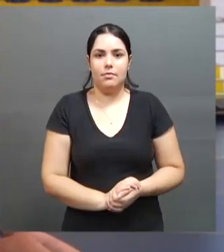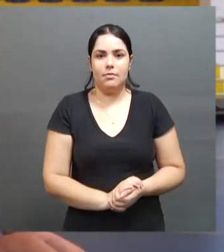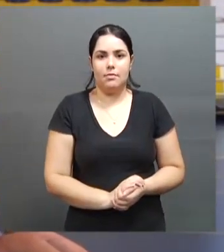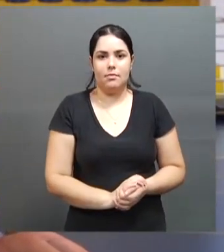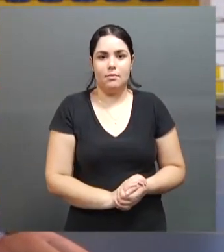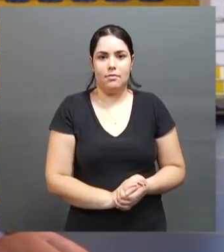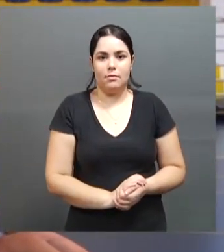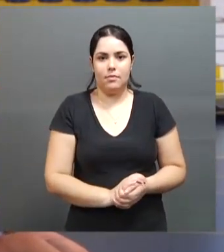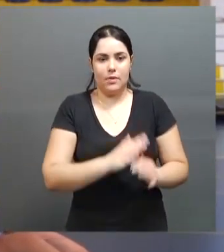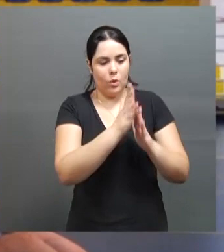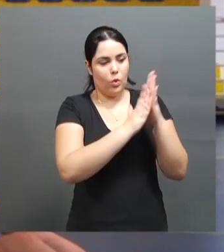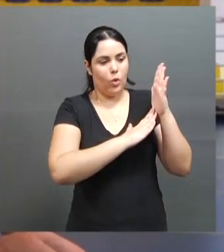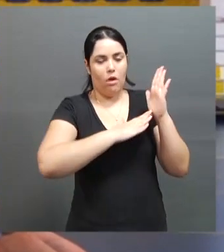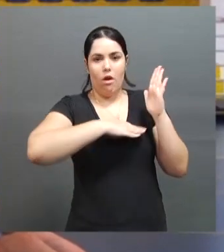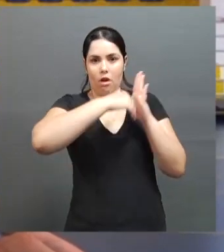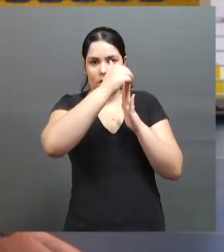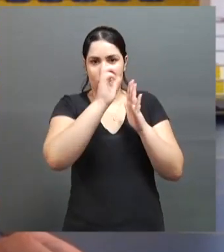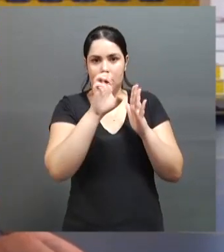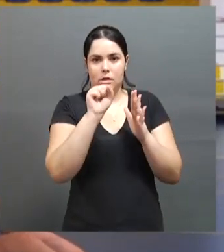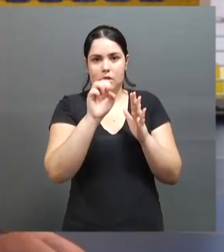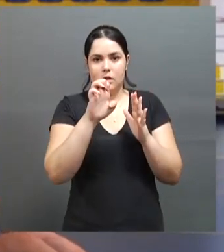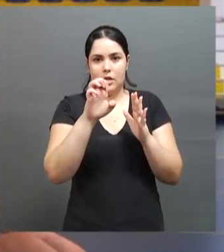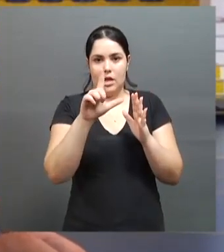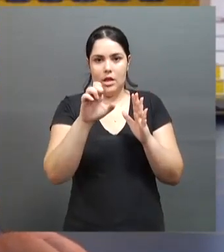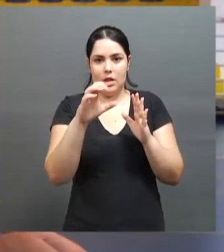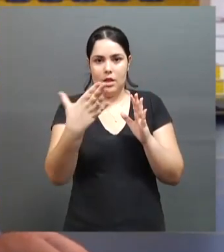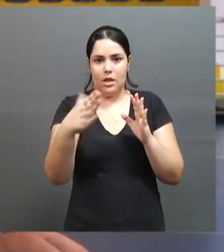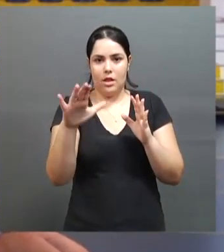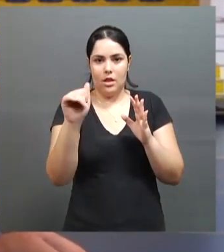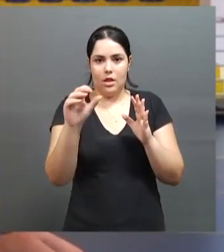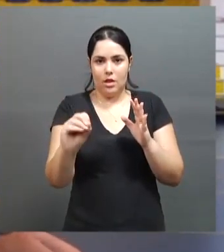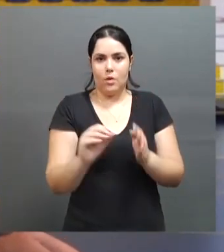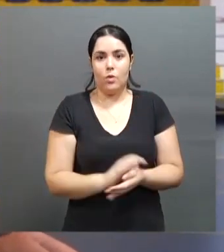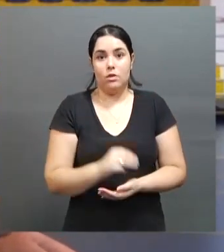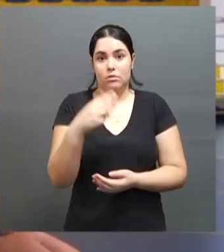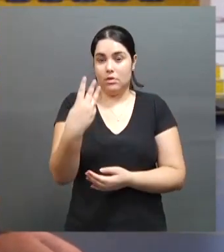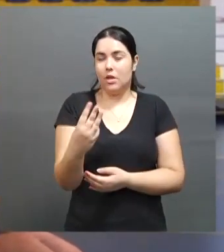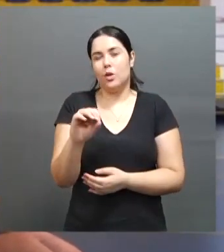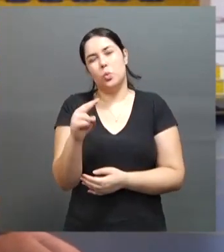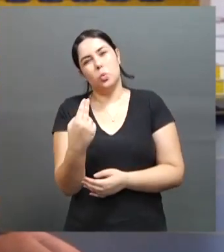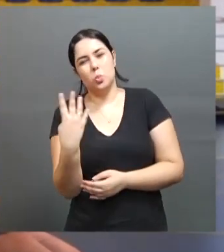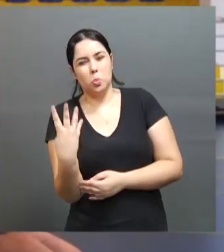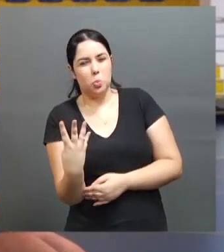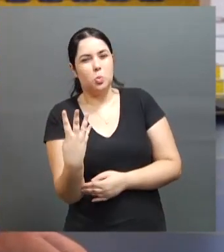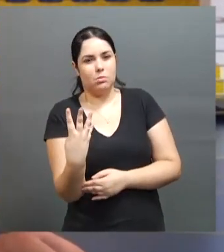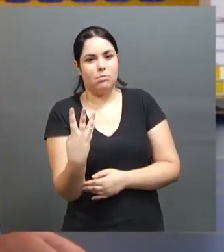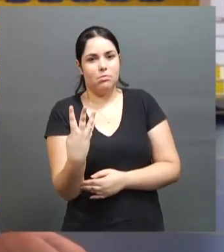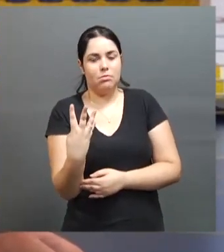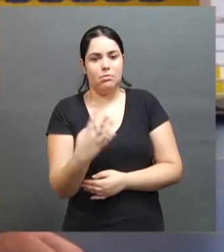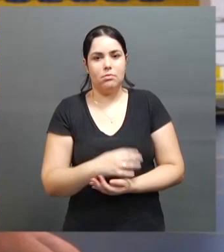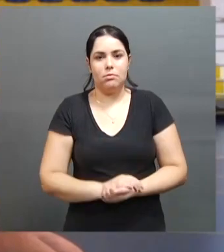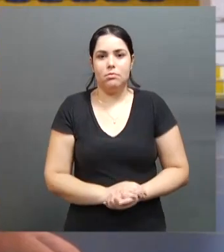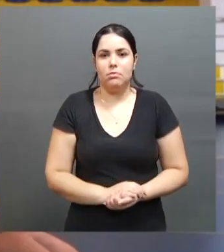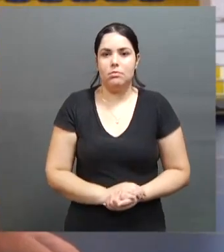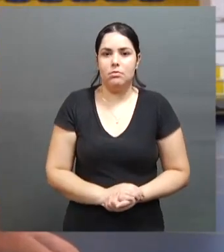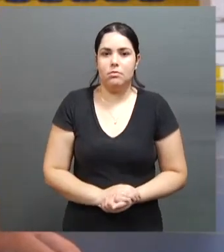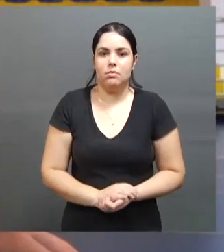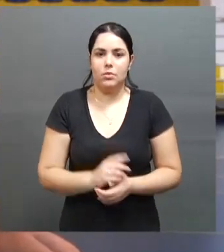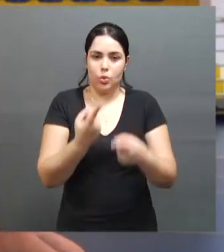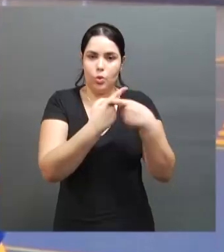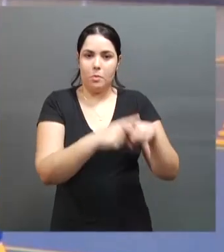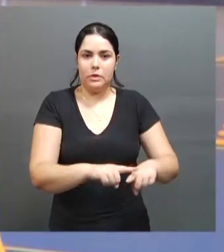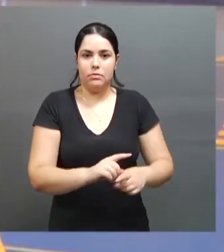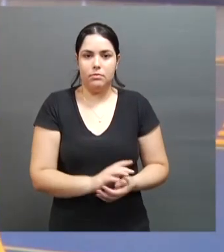Pelo calendário da seleção que foi divulgado, são as três ou quatro competições internacionais. Espero que ele seja convocado, como dessas